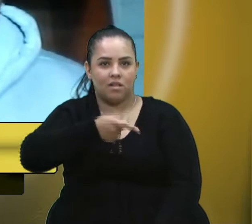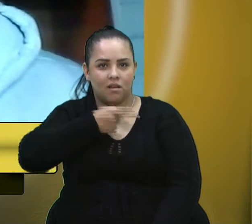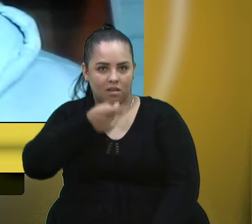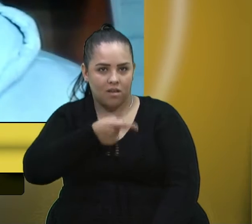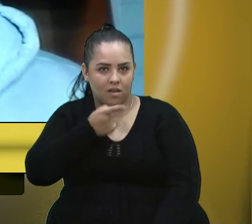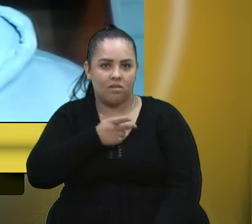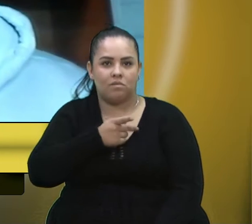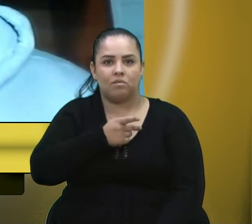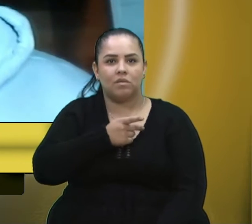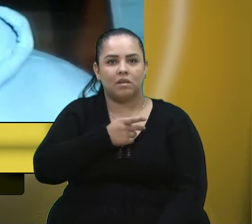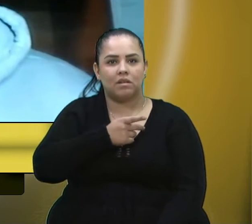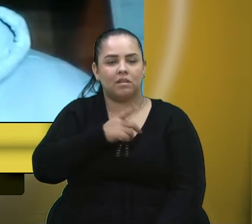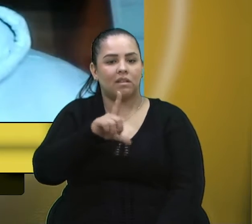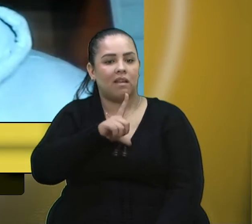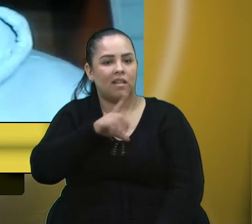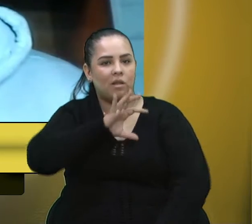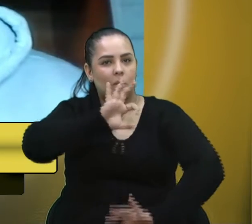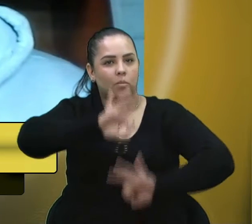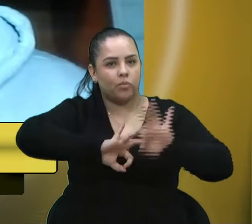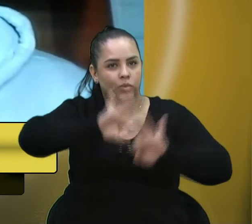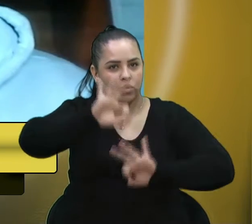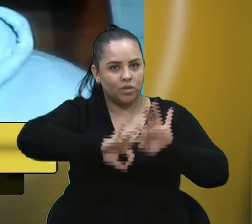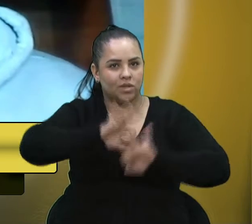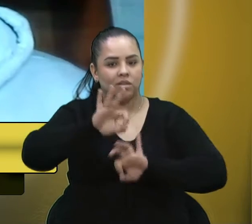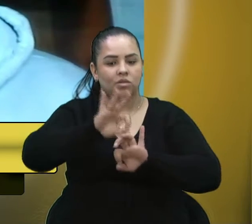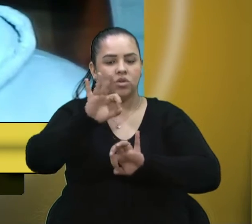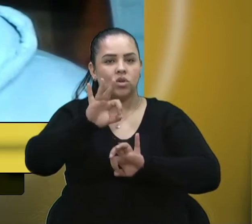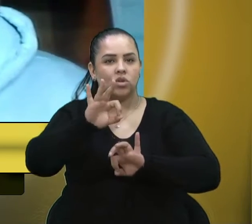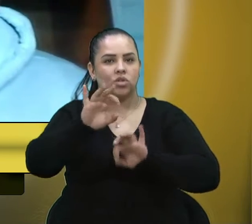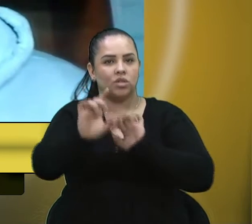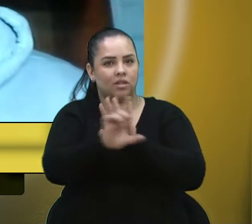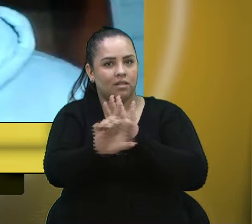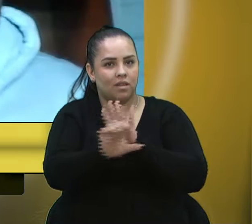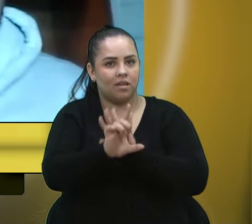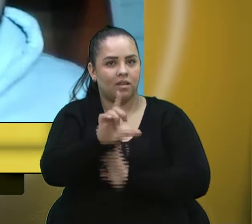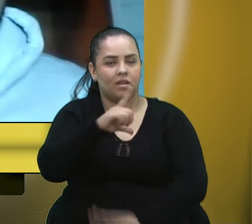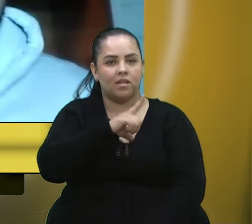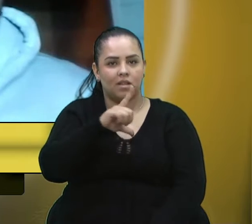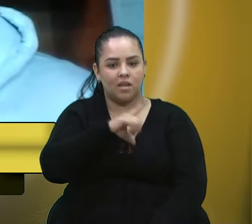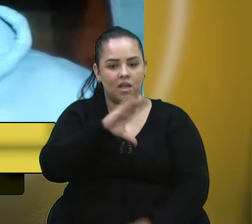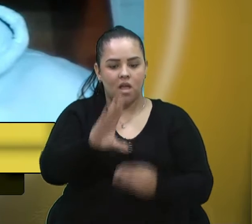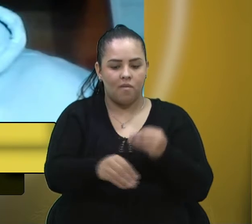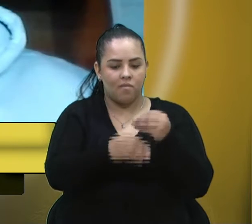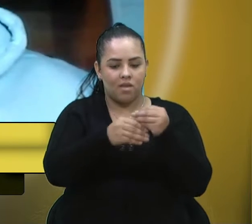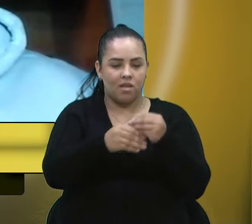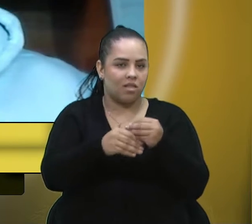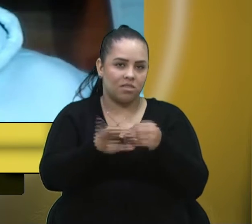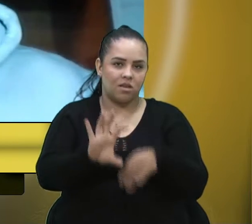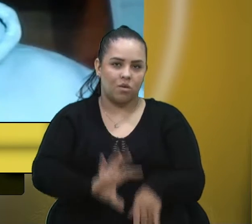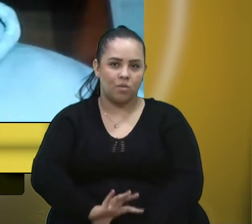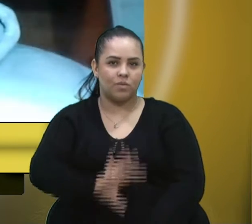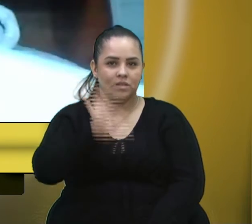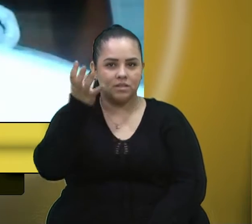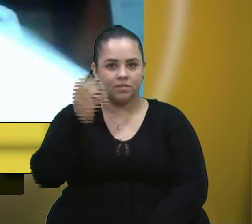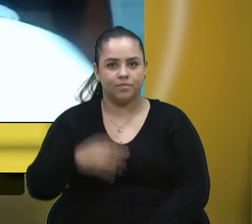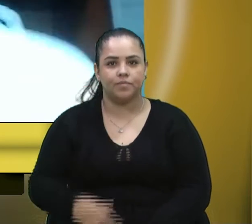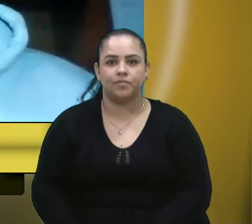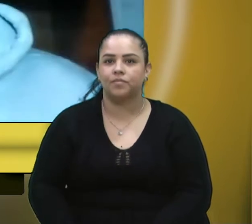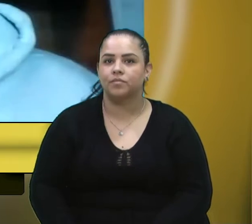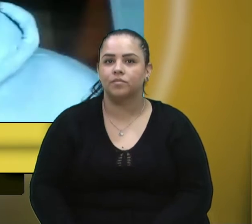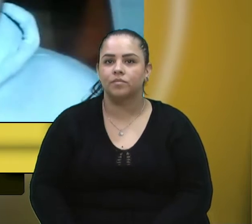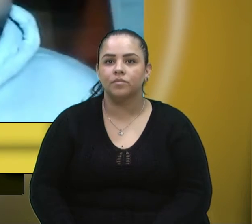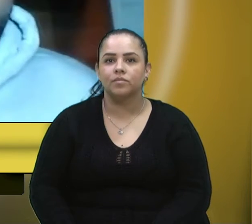quando esse projeto de lei, a emenda orgânica foi elaborada, uma das